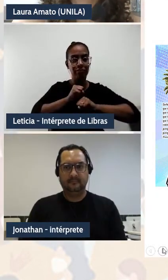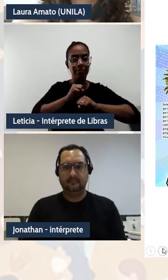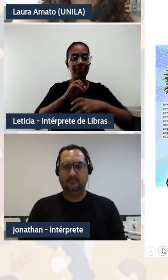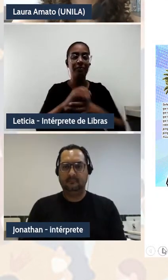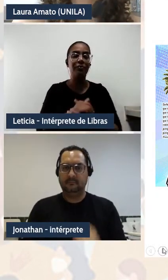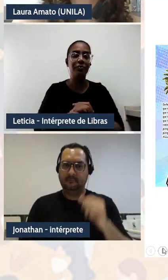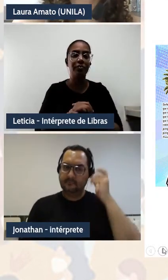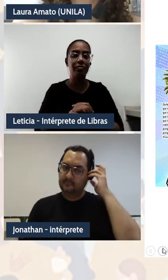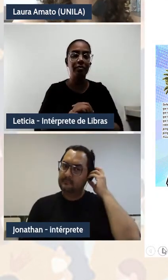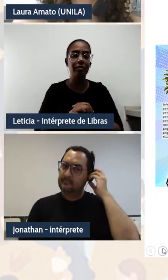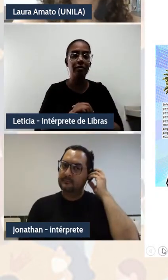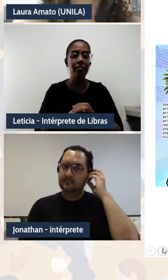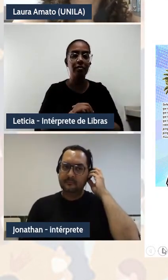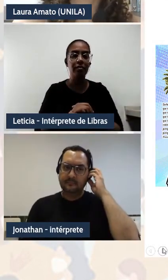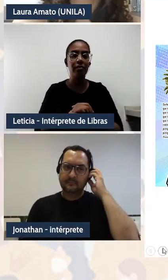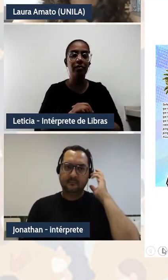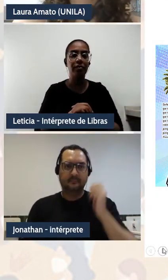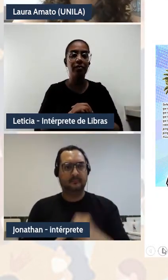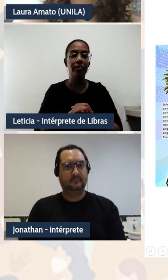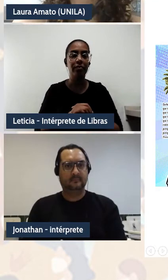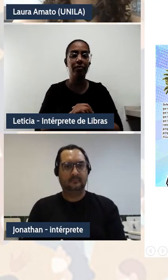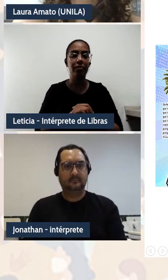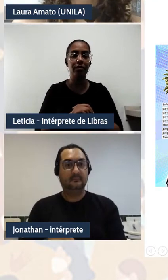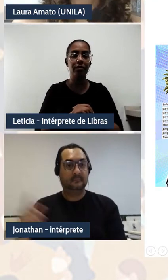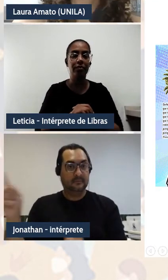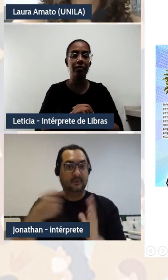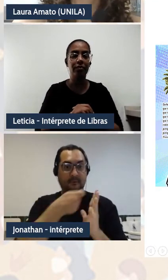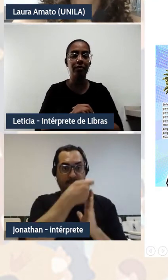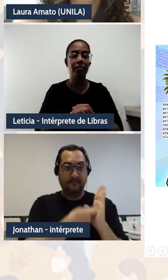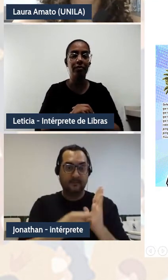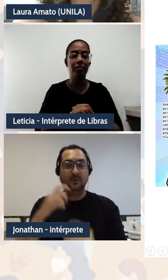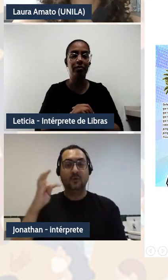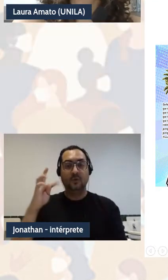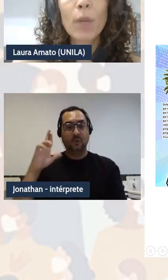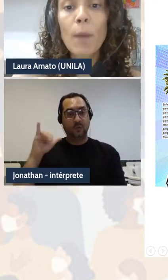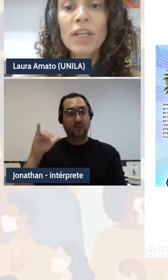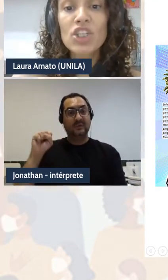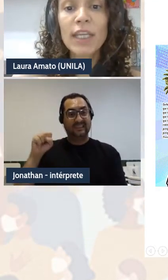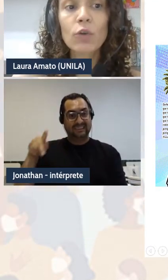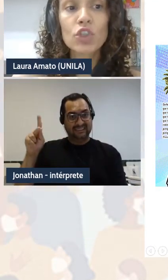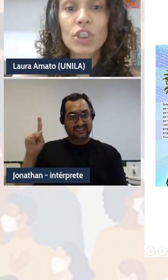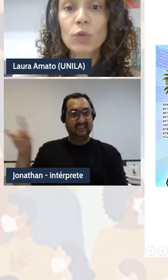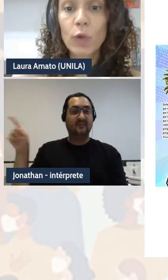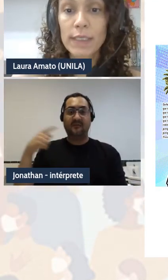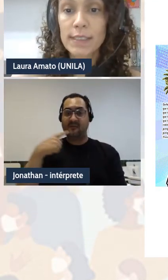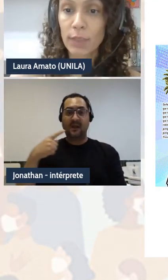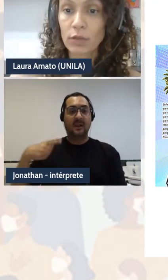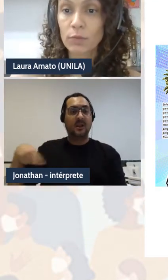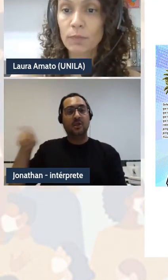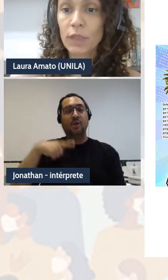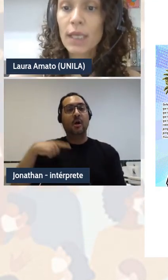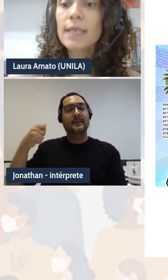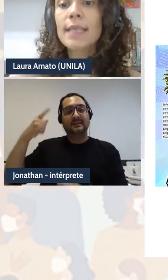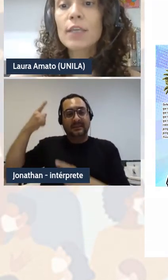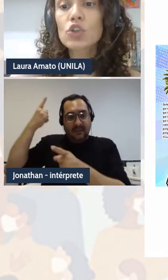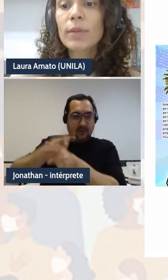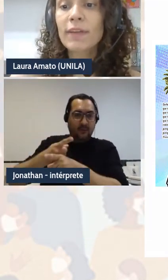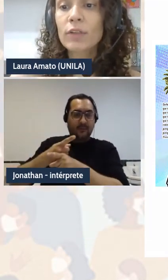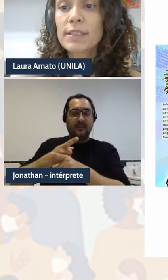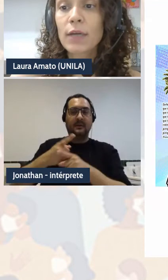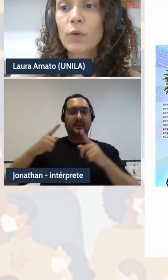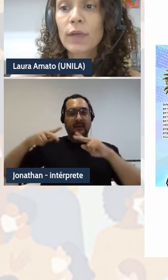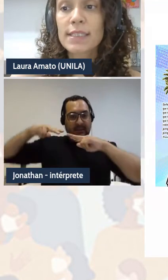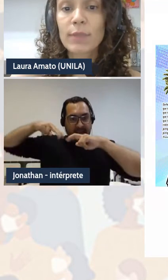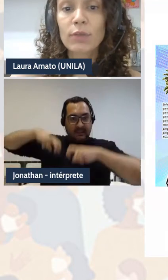Budski completa dizendo que Kuzikank afirma que precisamos conceber nossa própria genealogia do conhecimento, sem